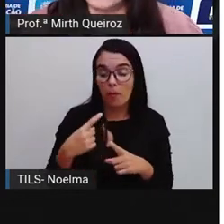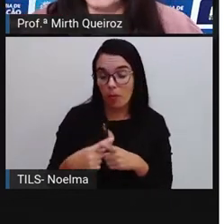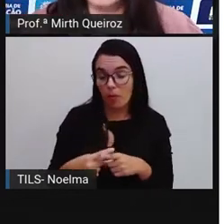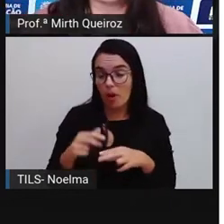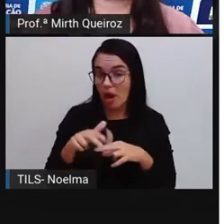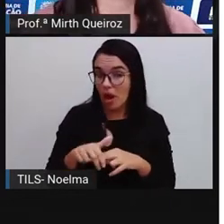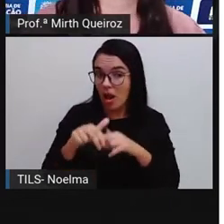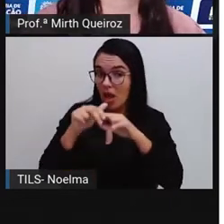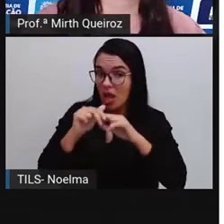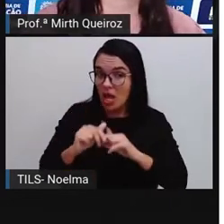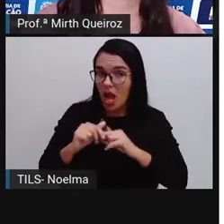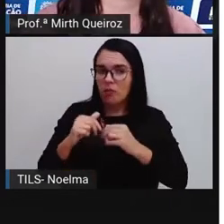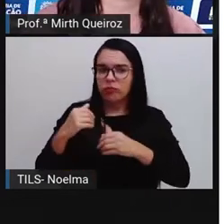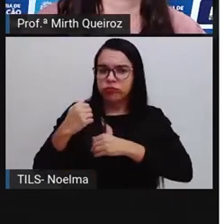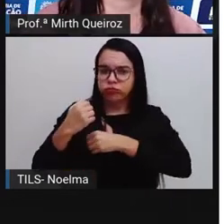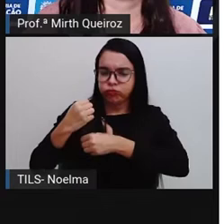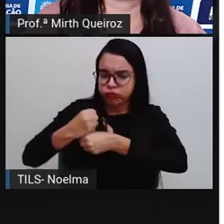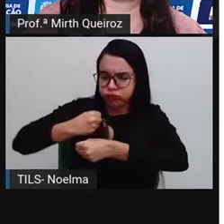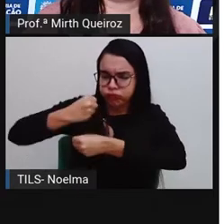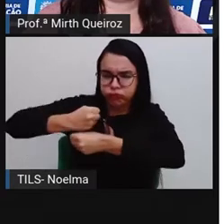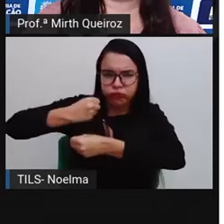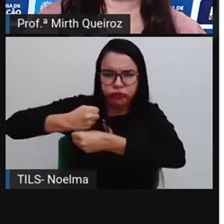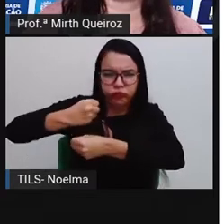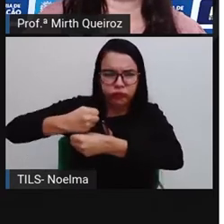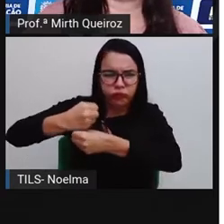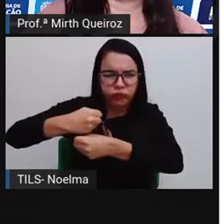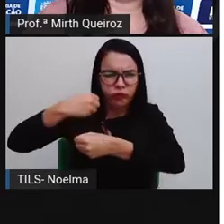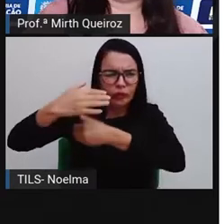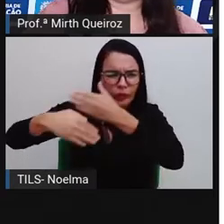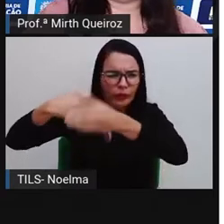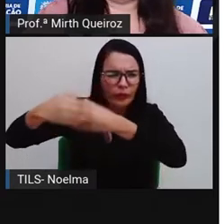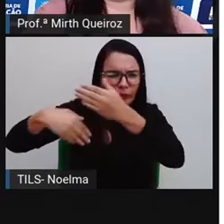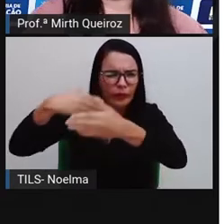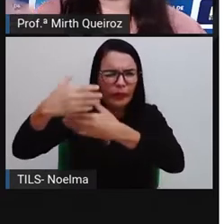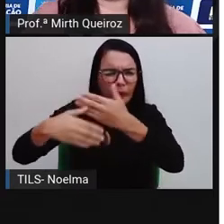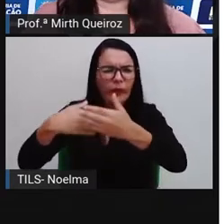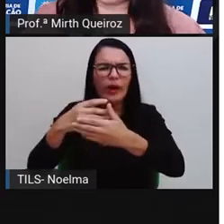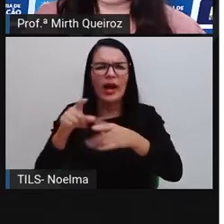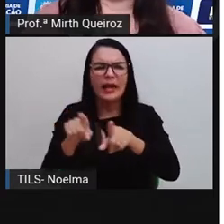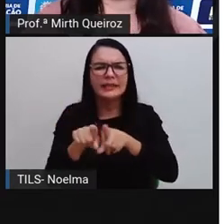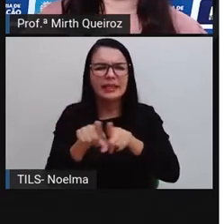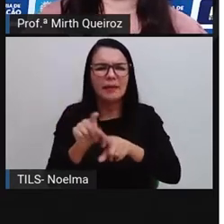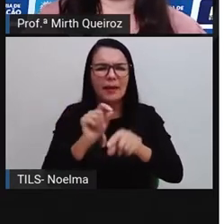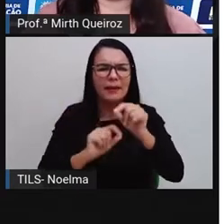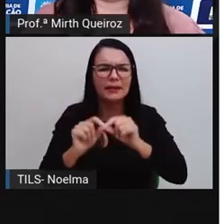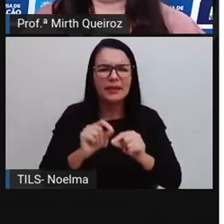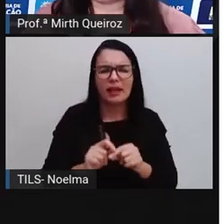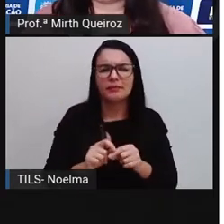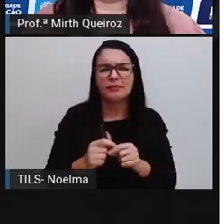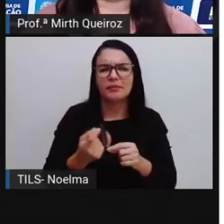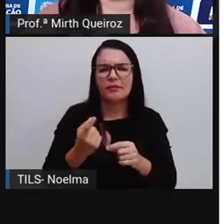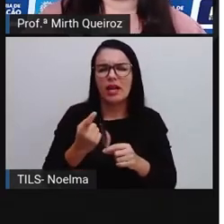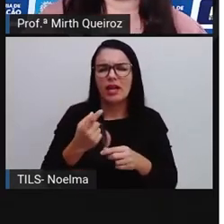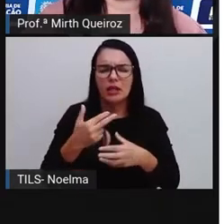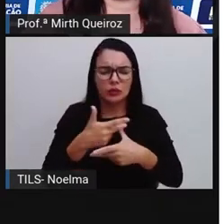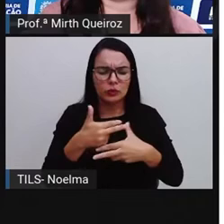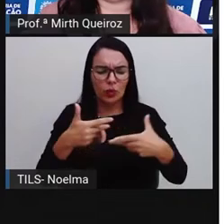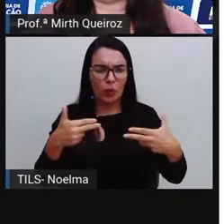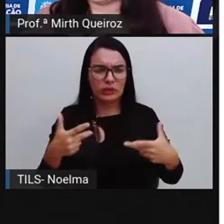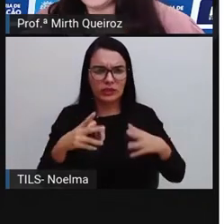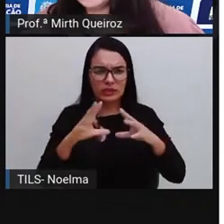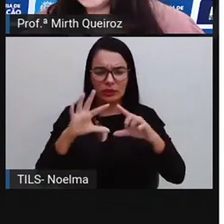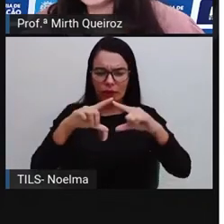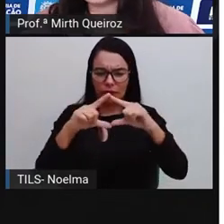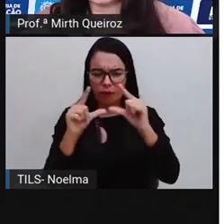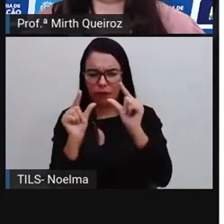muitos e muitos anos, né? E da decomposição de restos de folhagem, de matéria orgânica, de seres